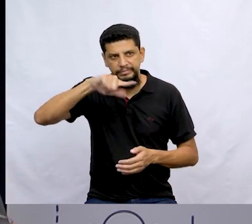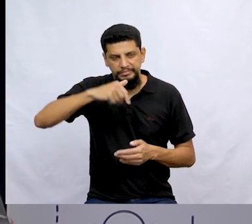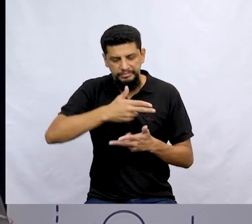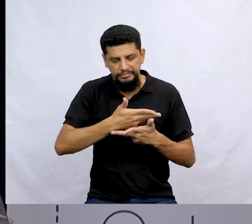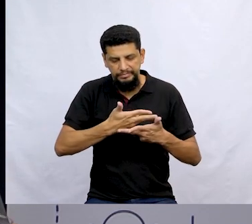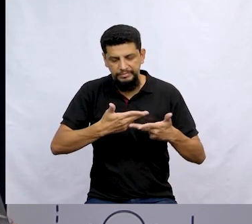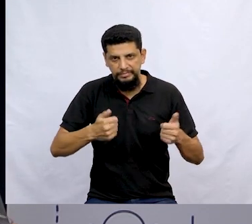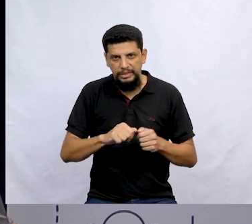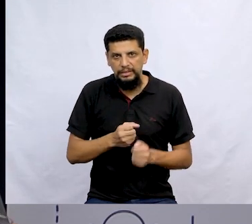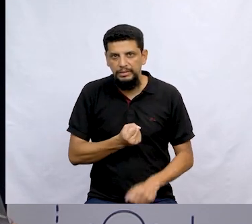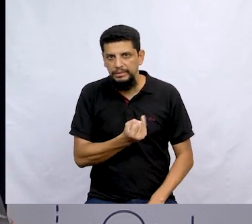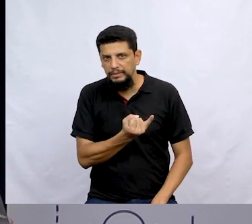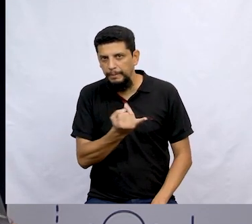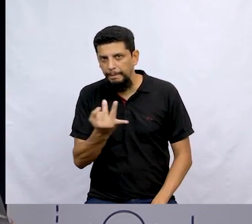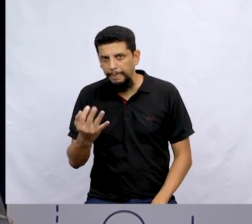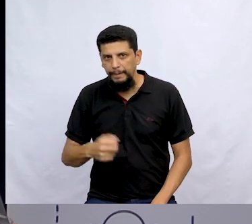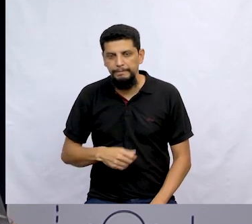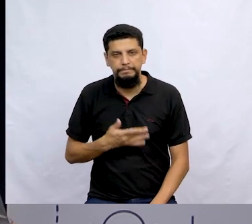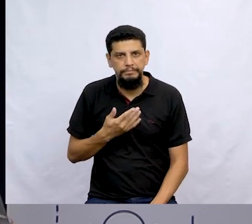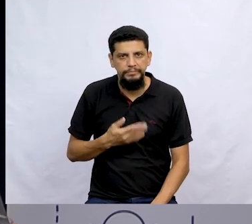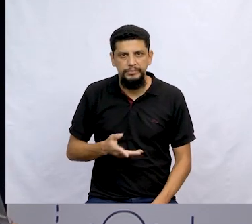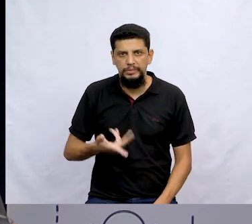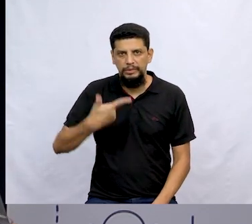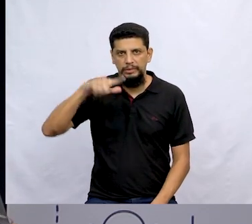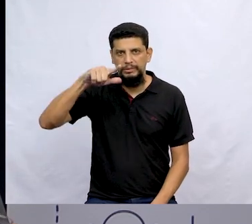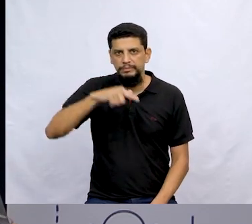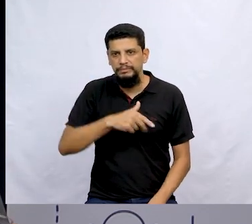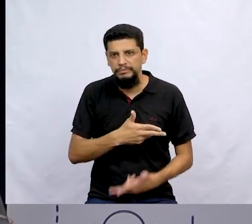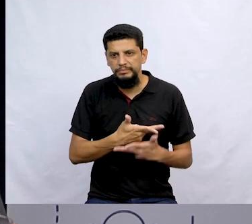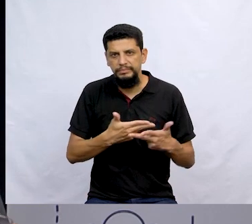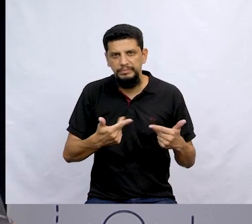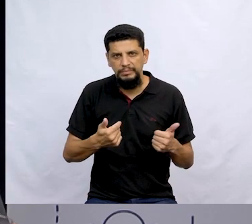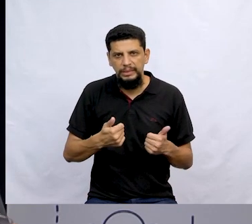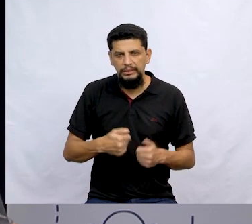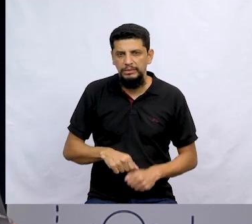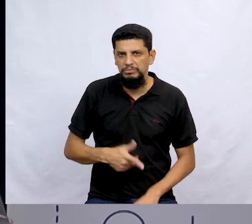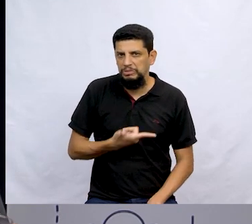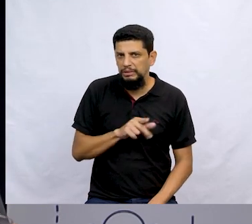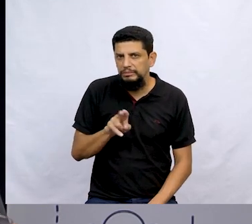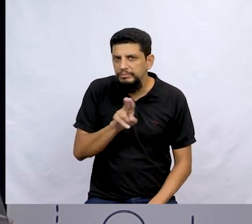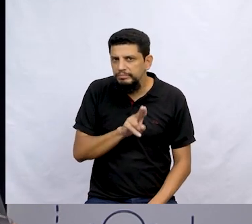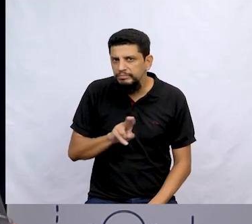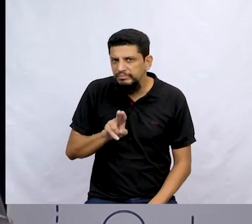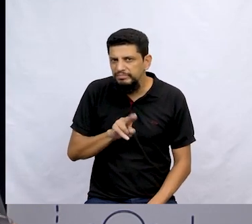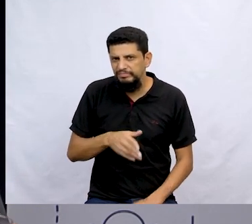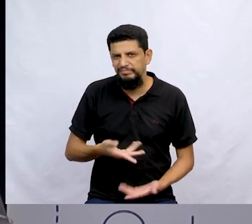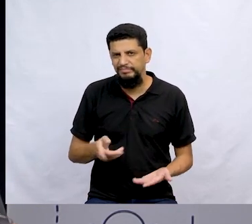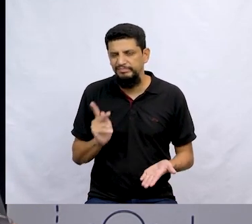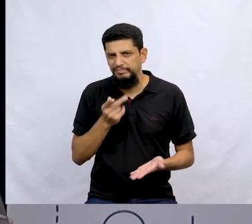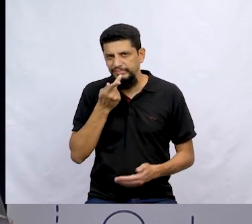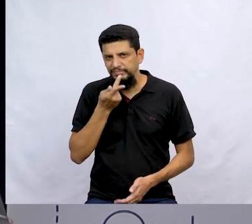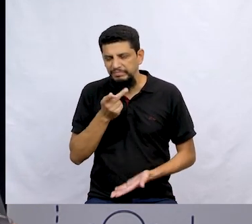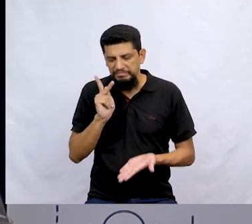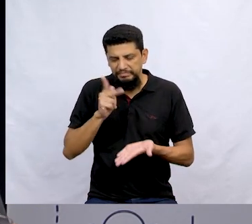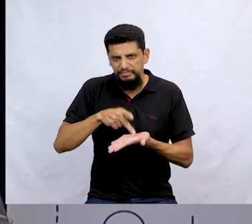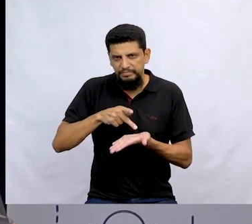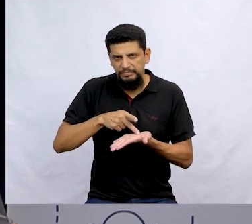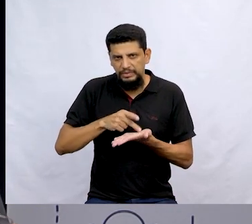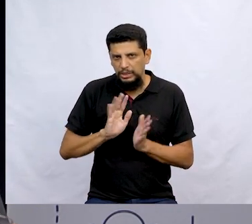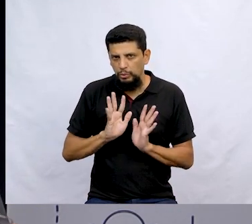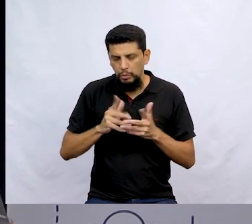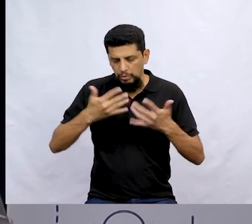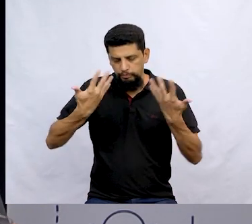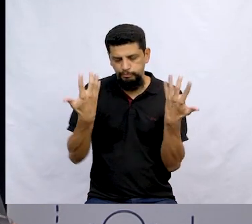novidades. Algumas eram incríveis, outras já sem muita utilidade. E para falar bem a verdade, nem todas